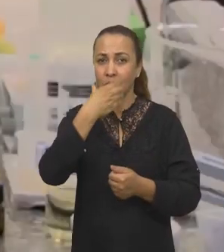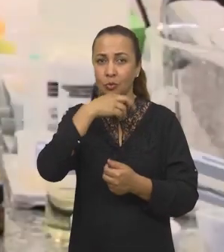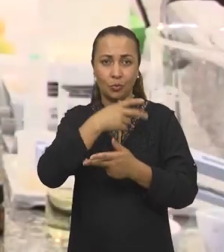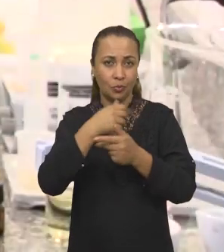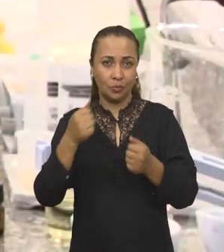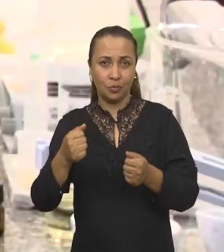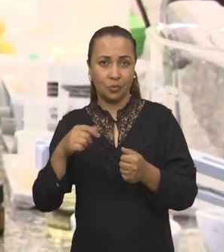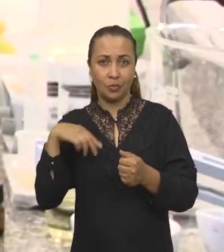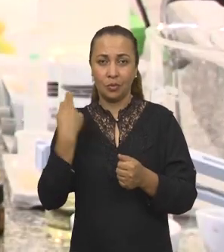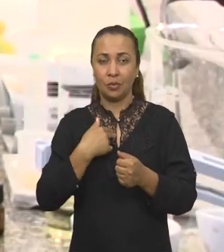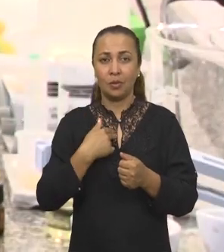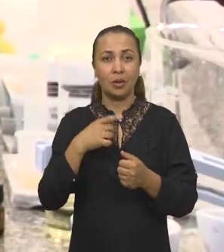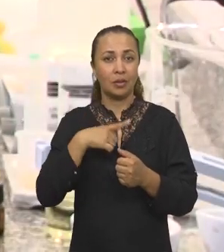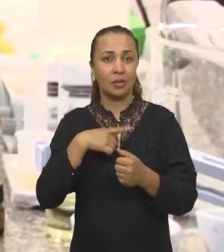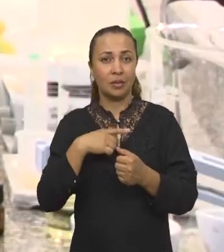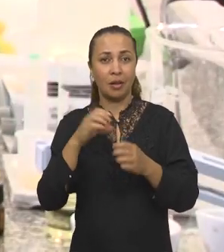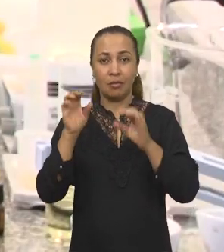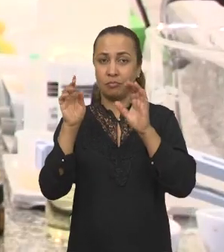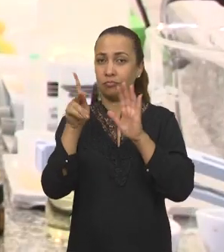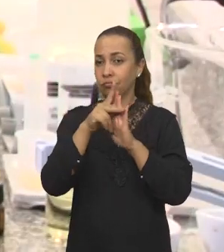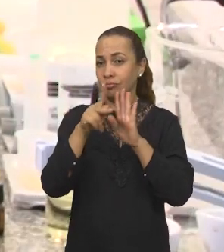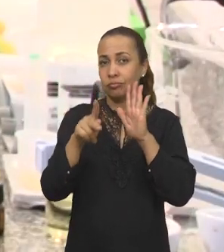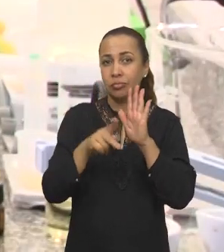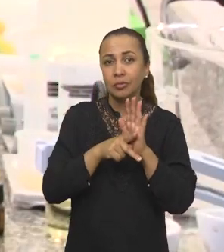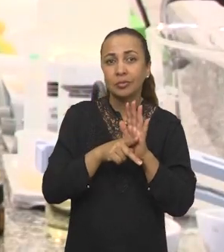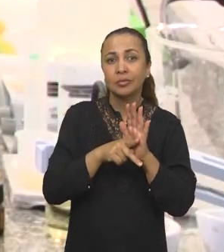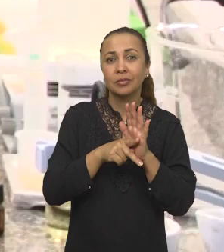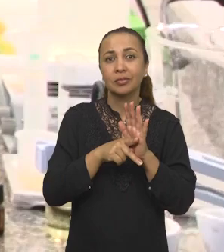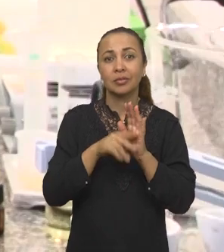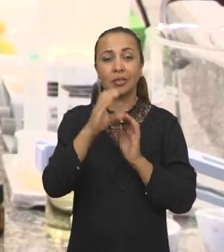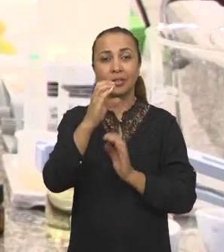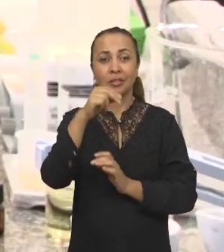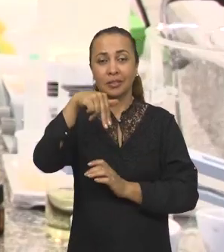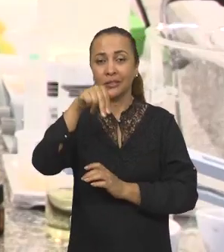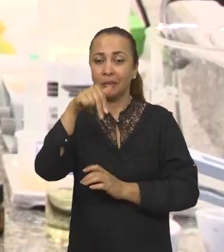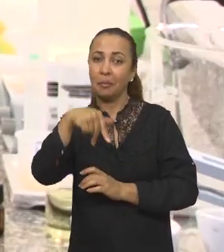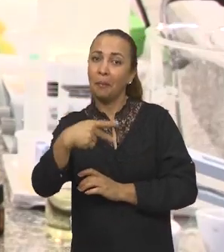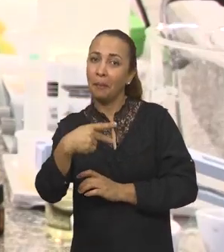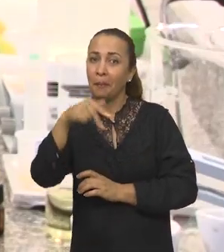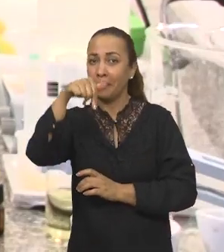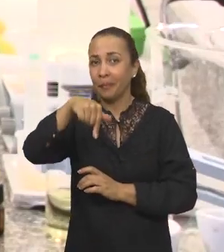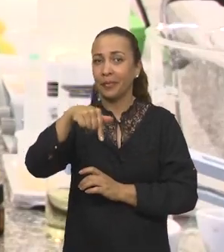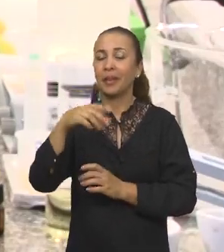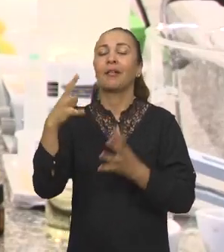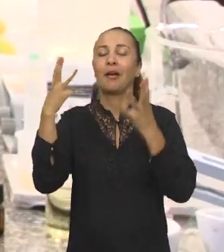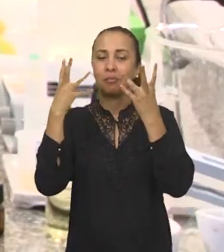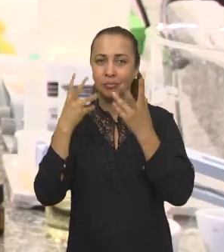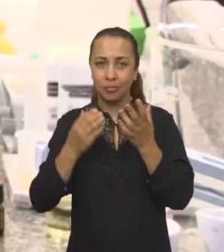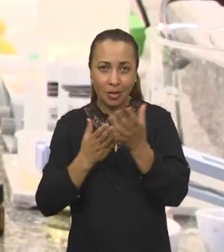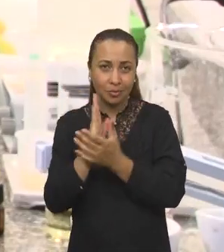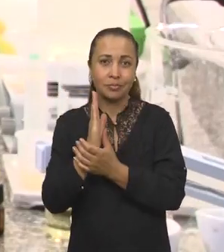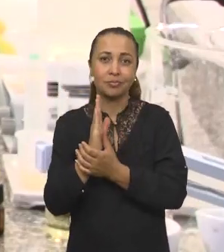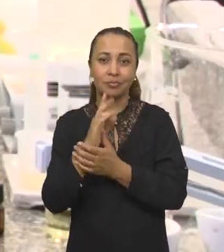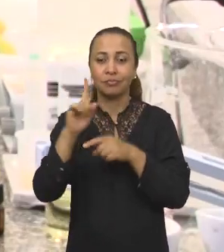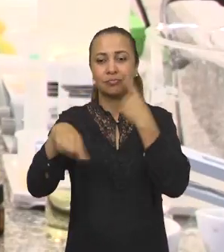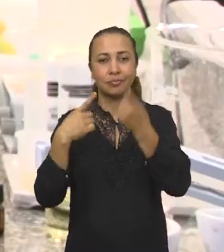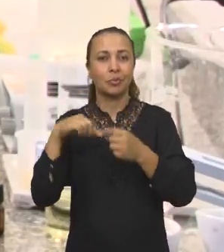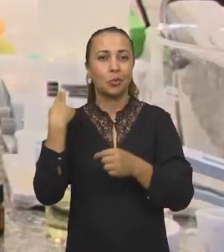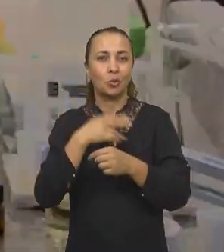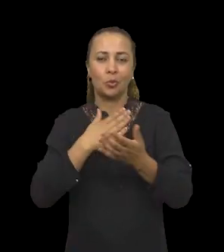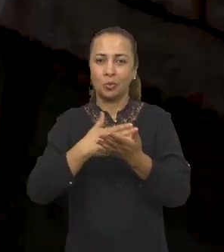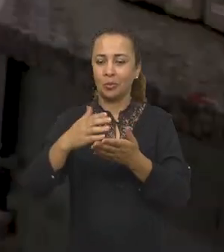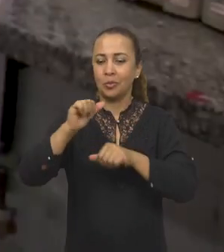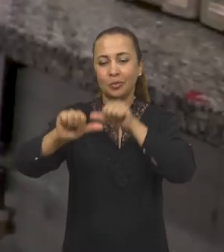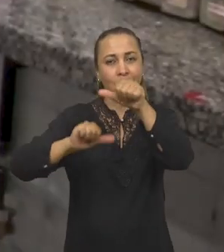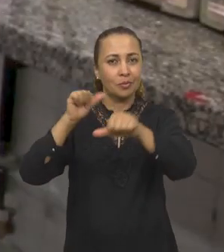Nós submetemos o projeto ao CNPq, o projeto foi aprovado. Após o projeto ser aprovado, a gente começou a